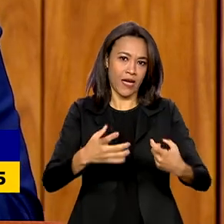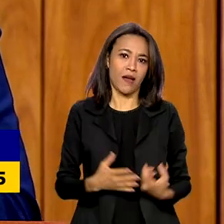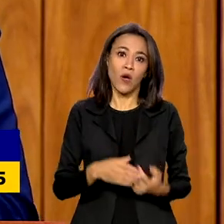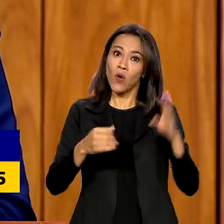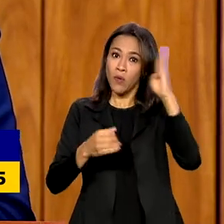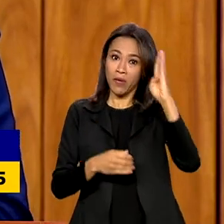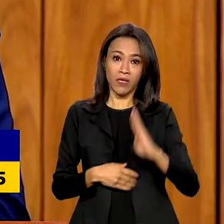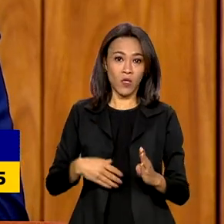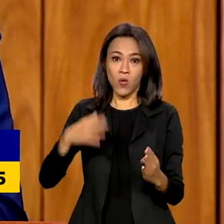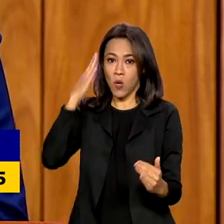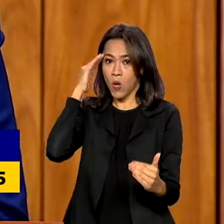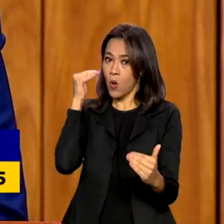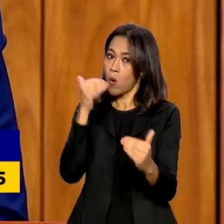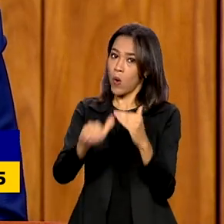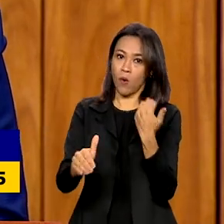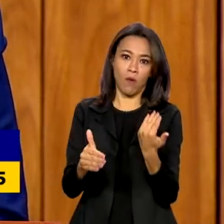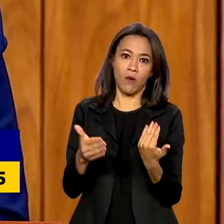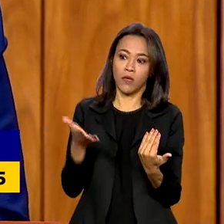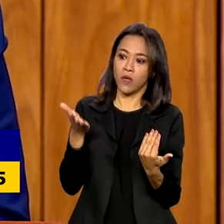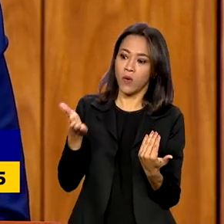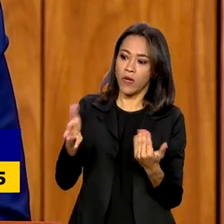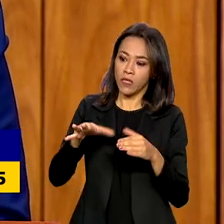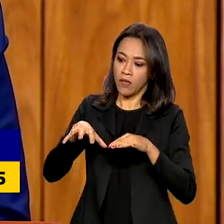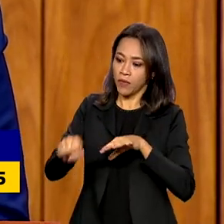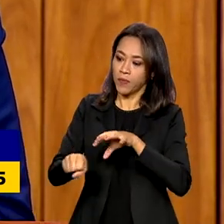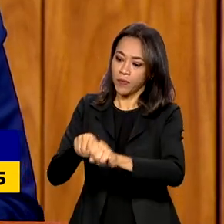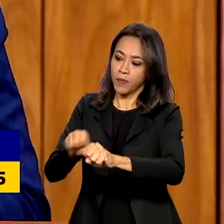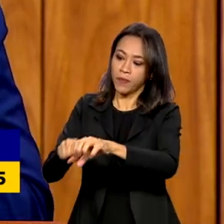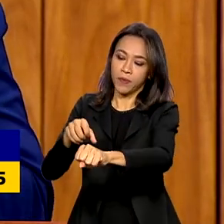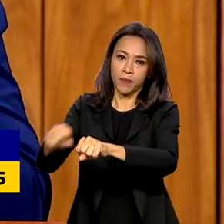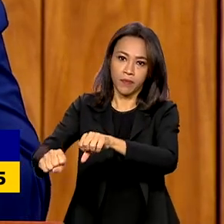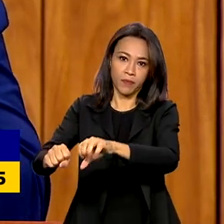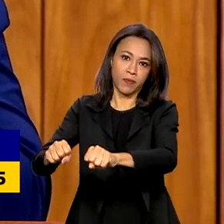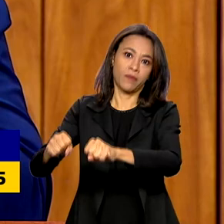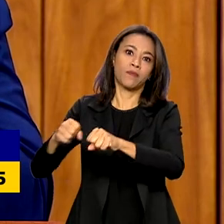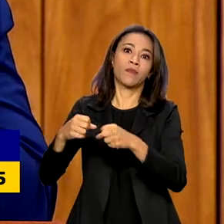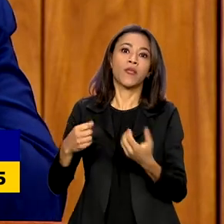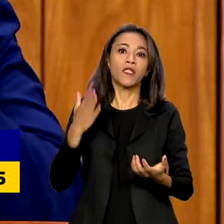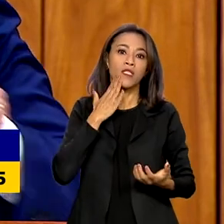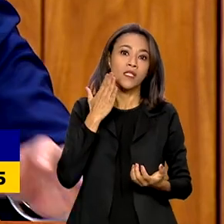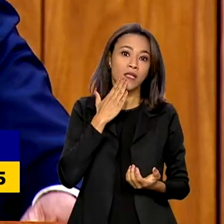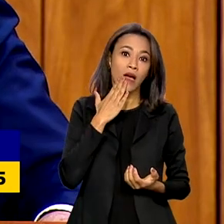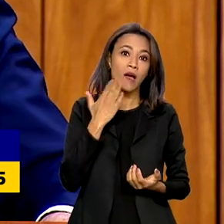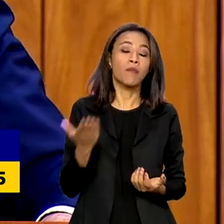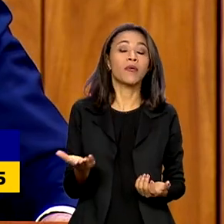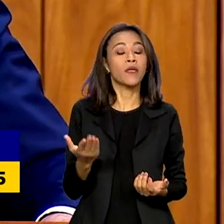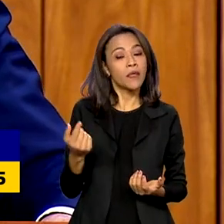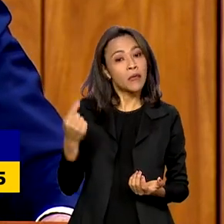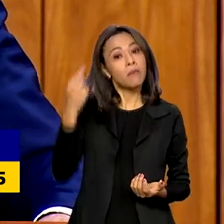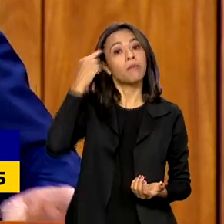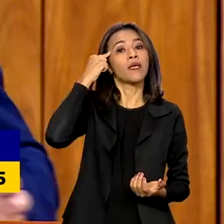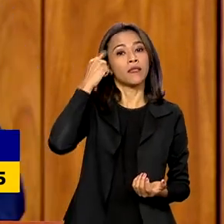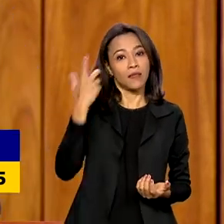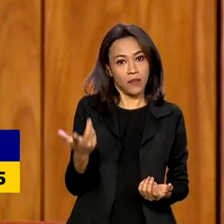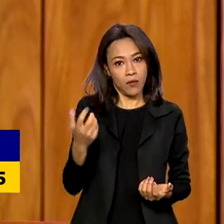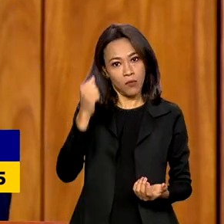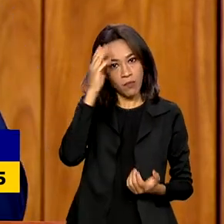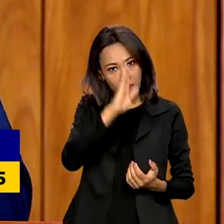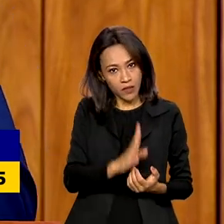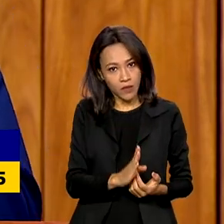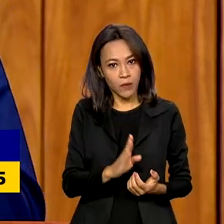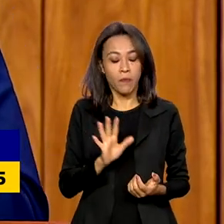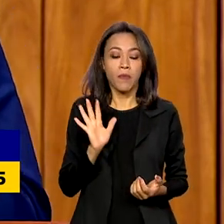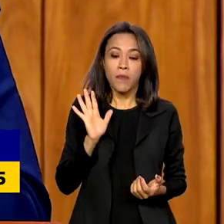ocupação territorial da Ucrânia. Todo mundo sabe que o Brasil pensa a respeito disso. Mas, ao mesmo